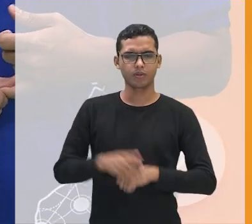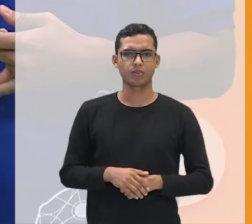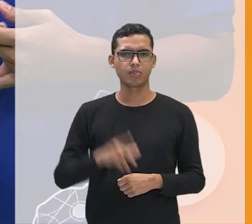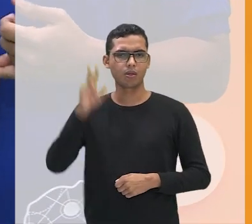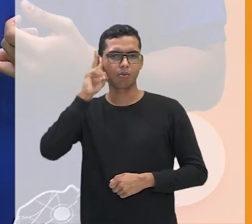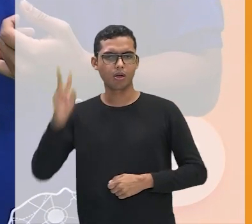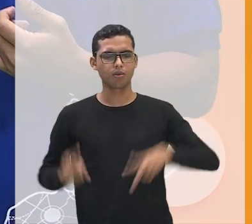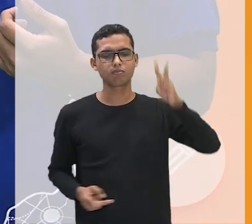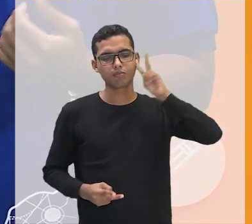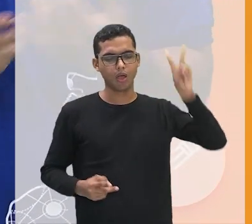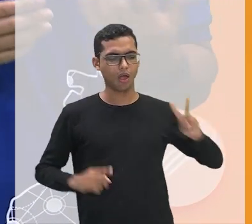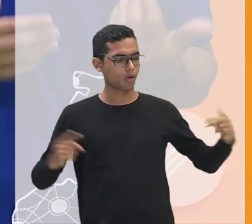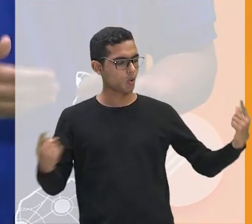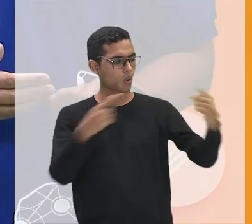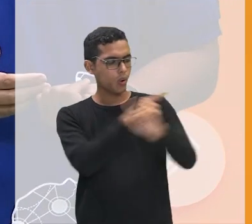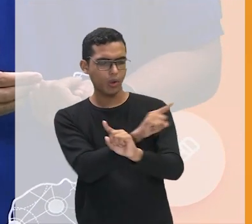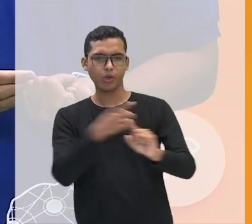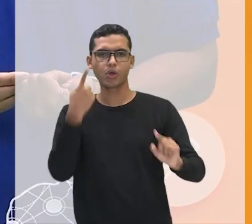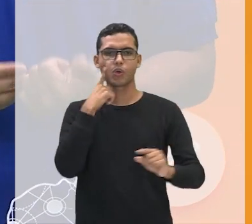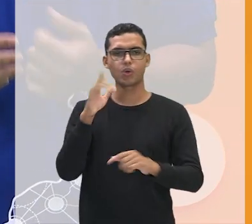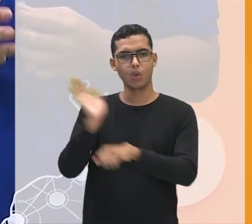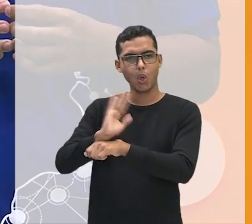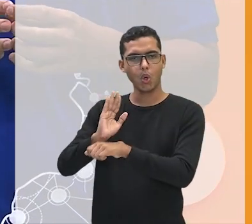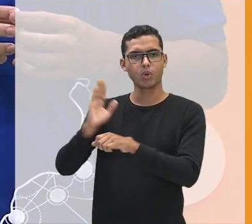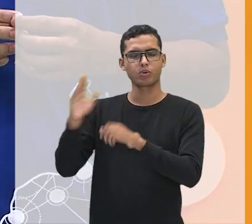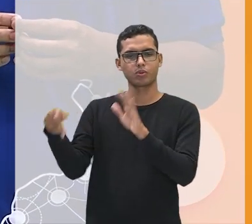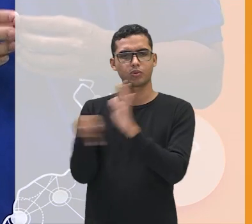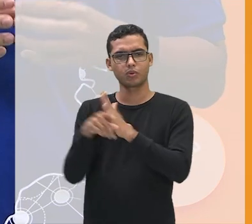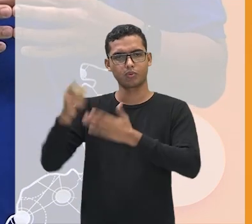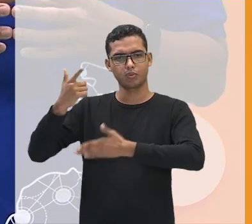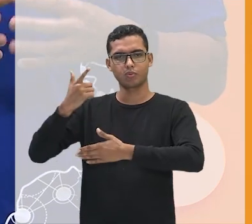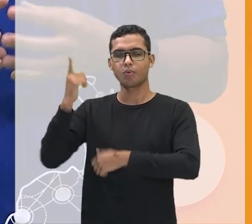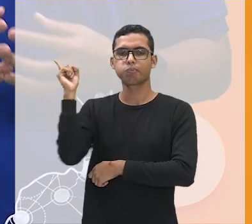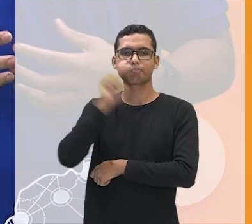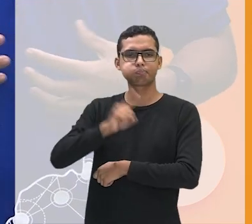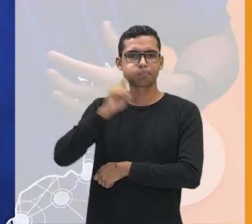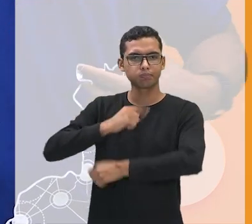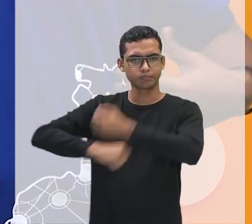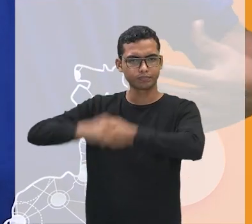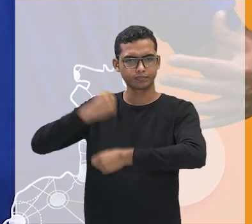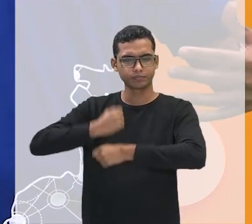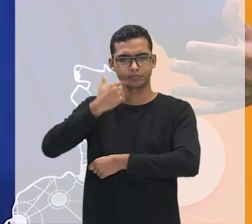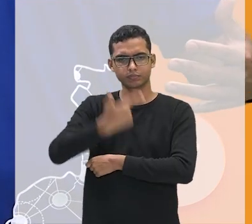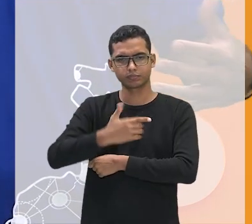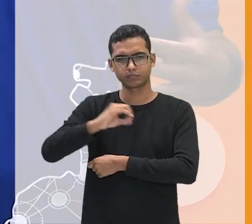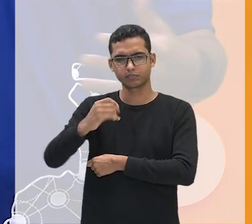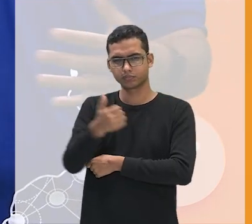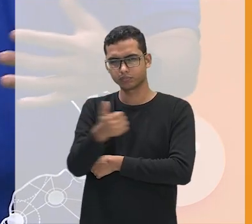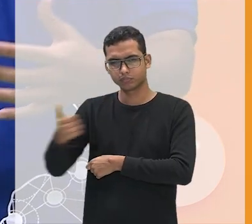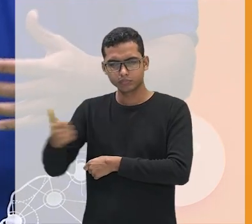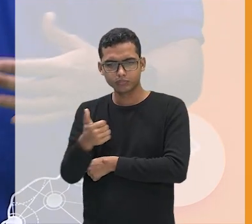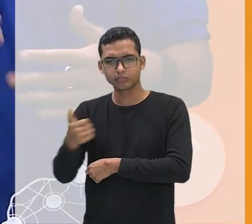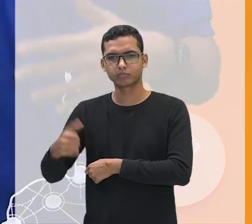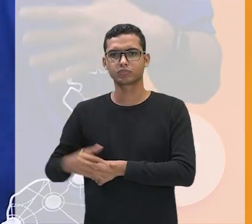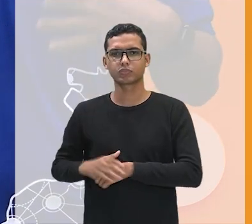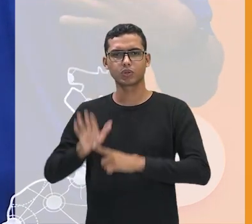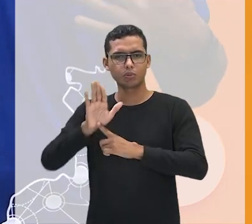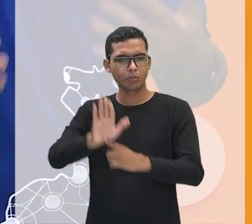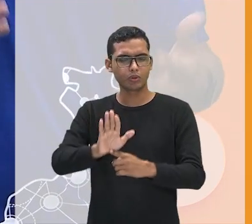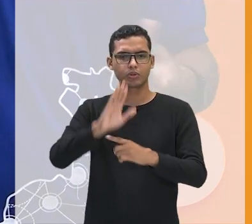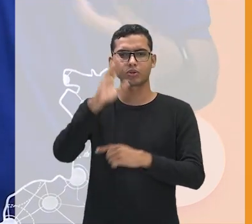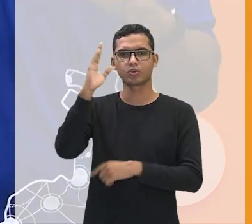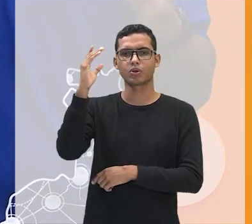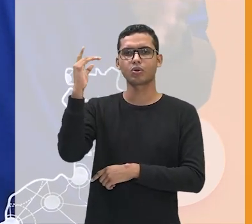ano de 2011 e que ele trata traz aquela época dos Estados Unidos ali na década de 50